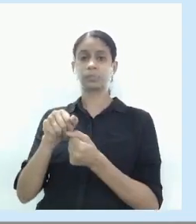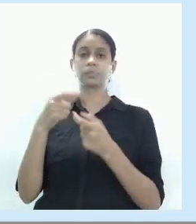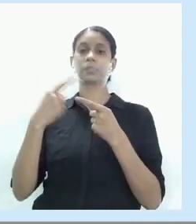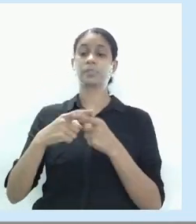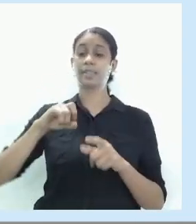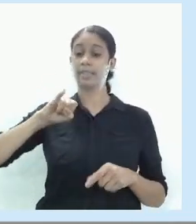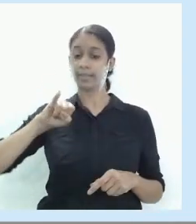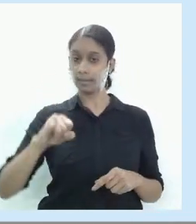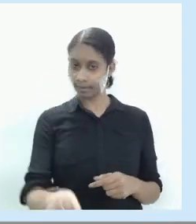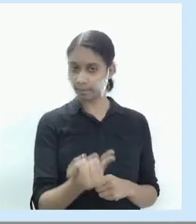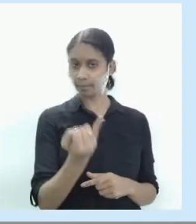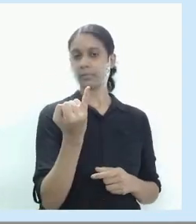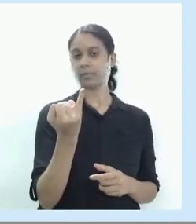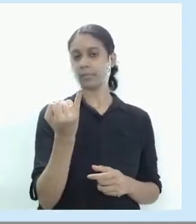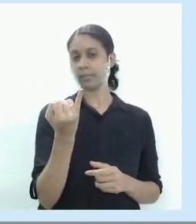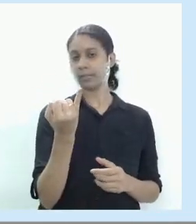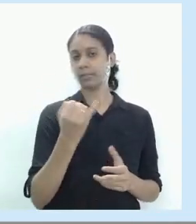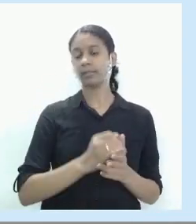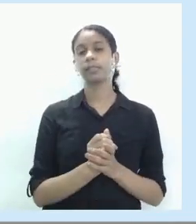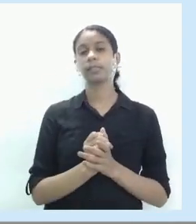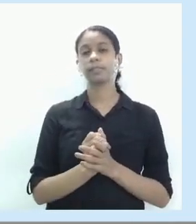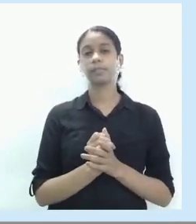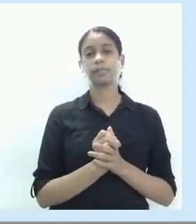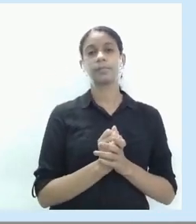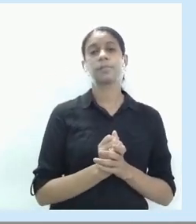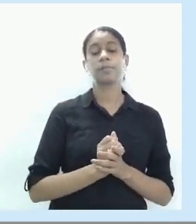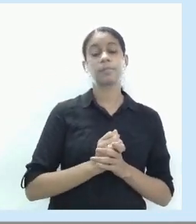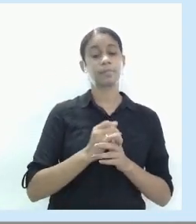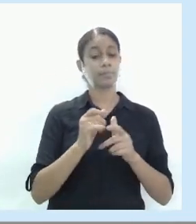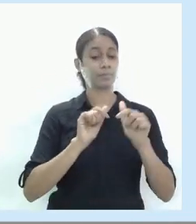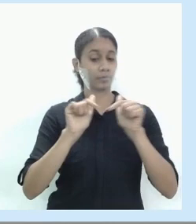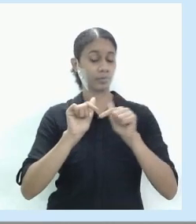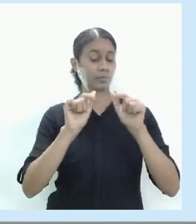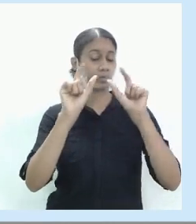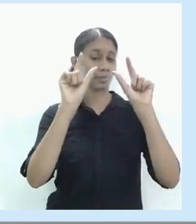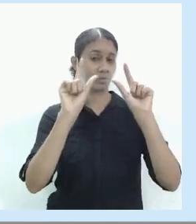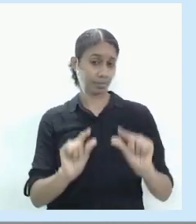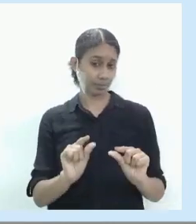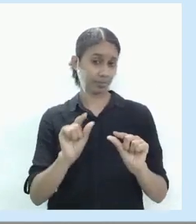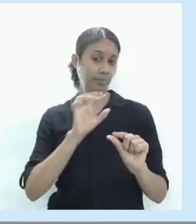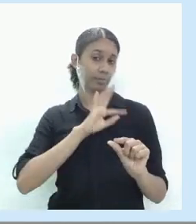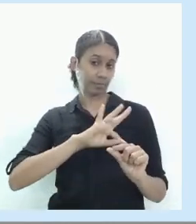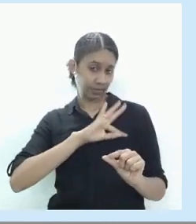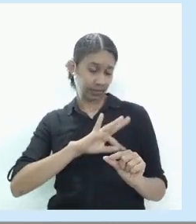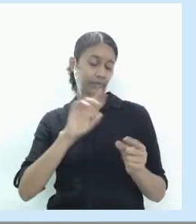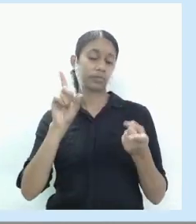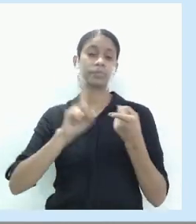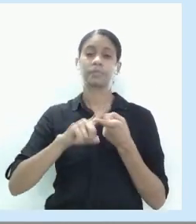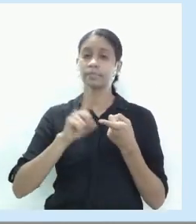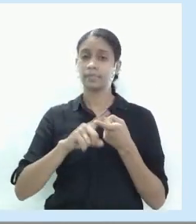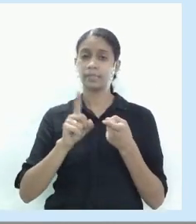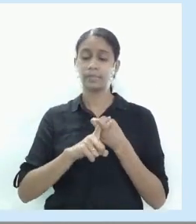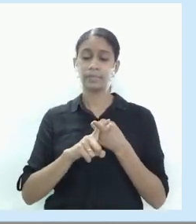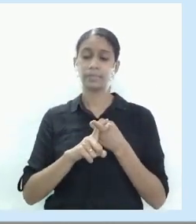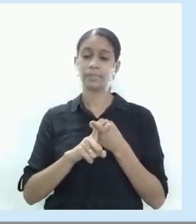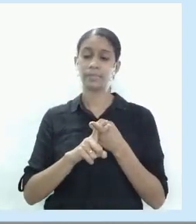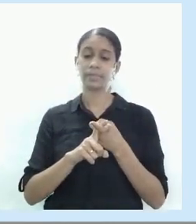isenção de impostos, mão de obra mais barata, menor fiscalização ambiental,